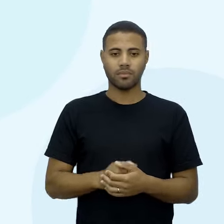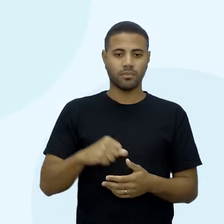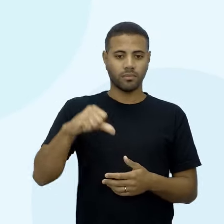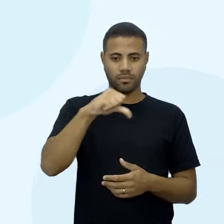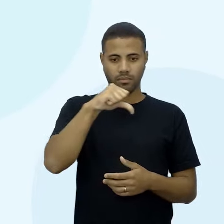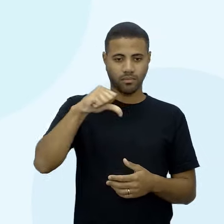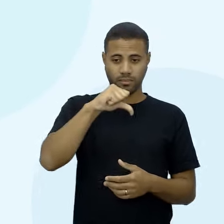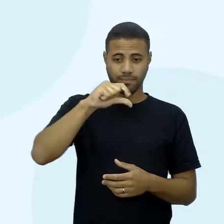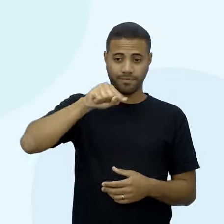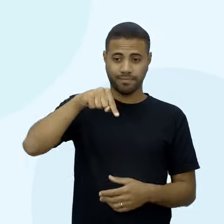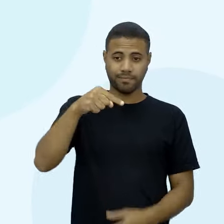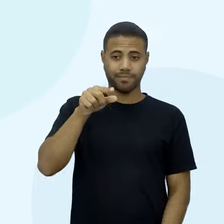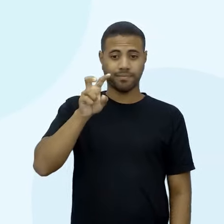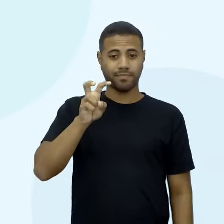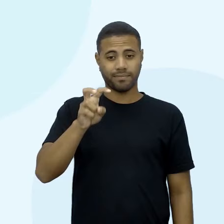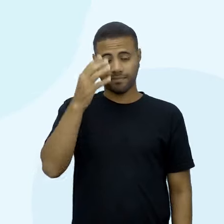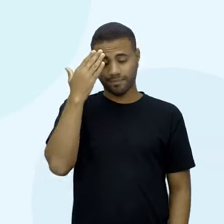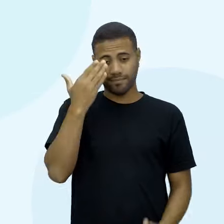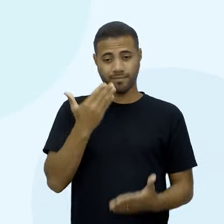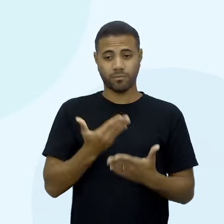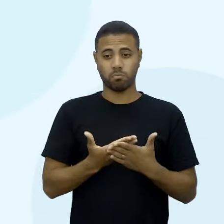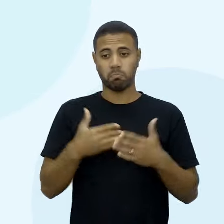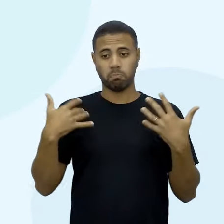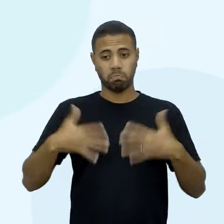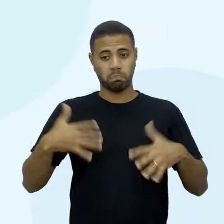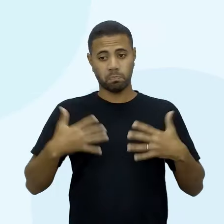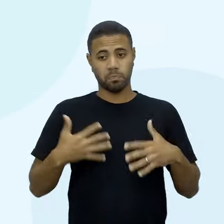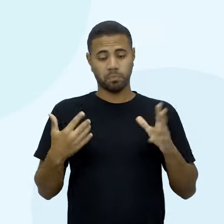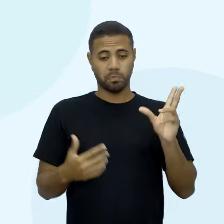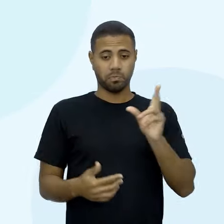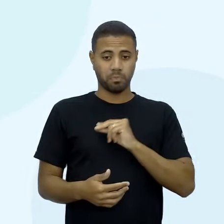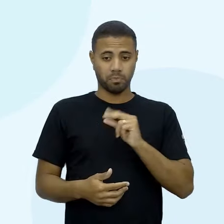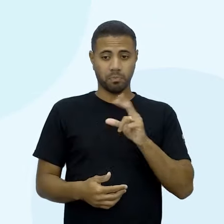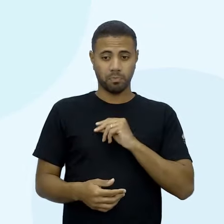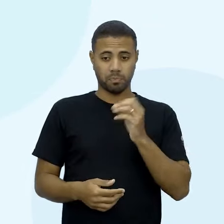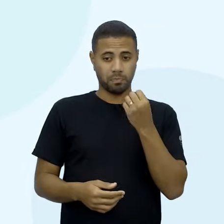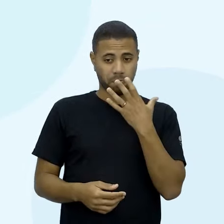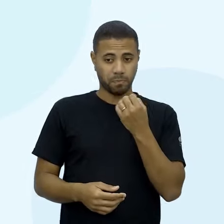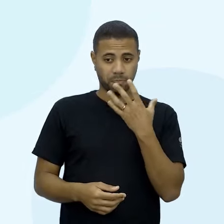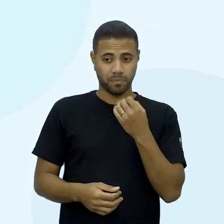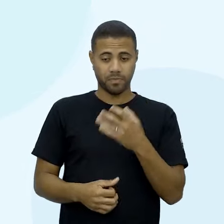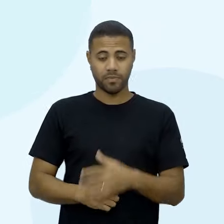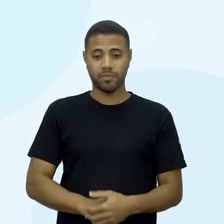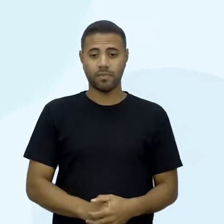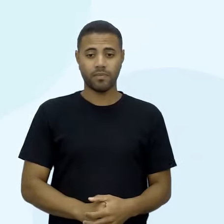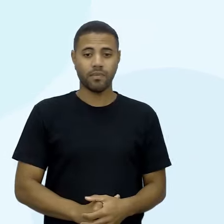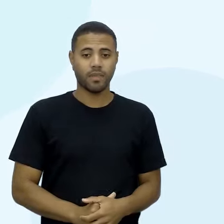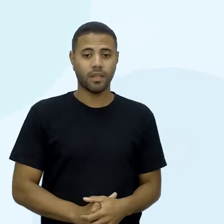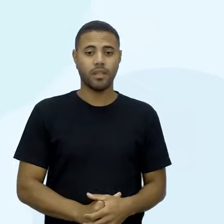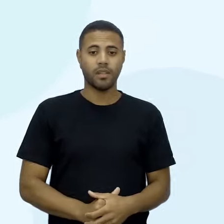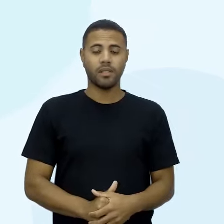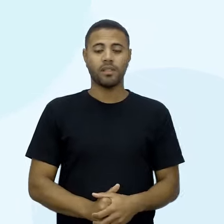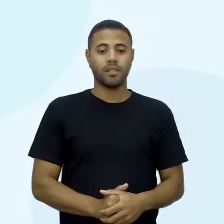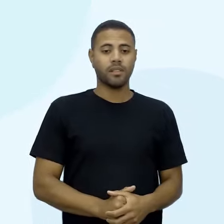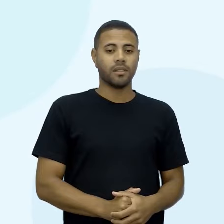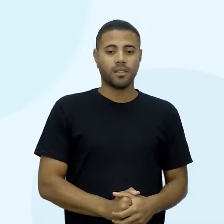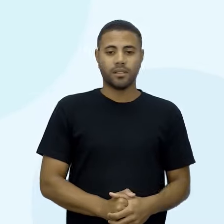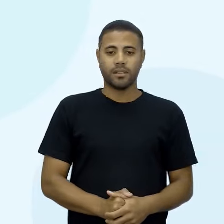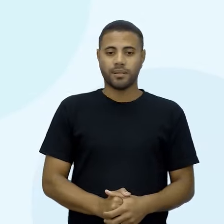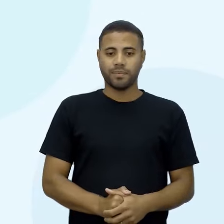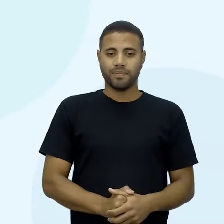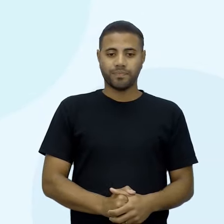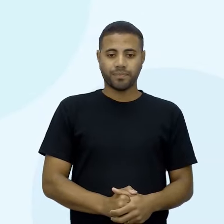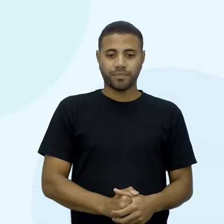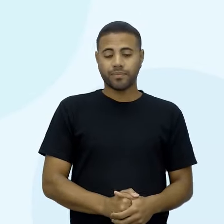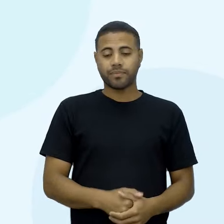,5% o nível de confiança. Nossa, muito, muito bom, né? E aí, qual que é o padrãozinho, né?